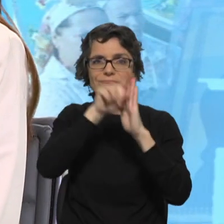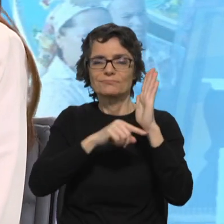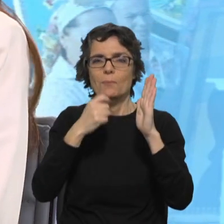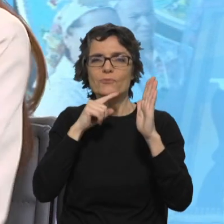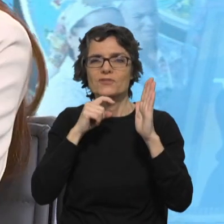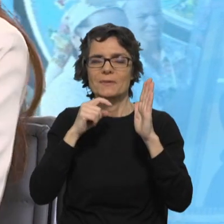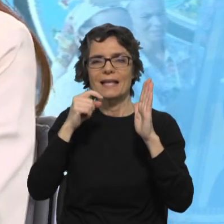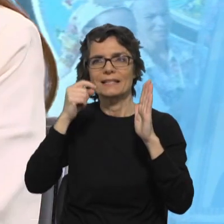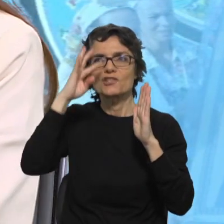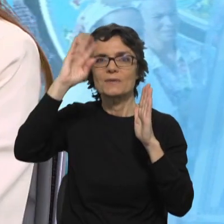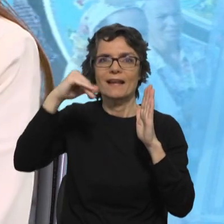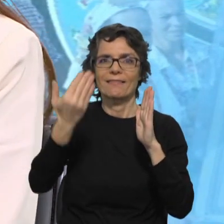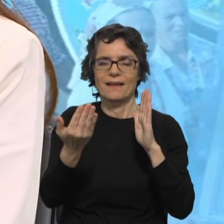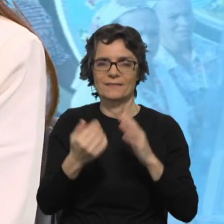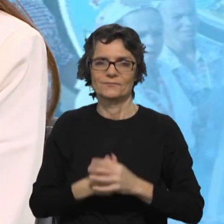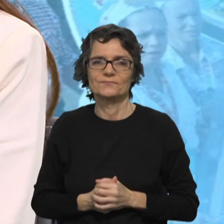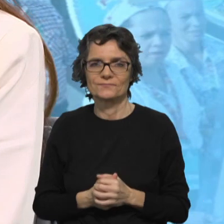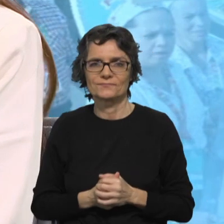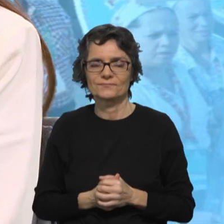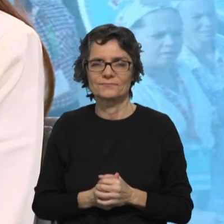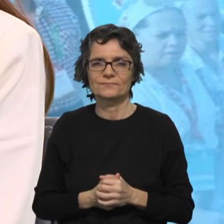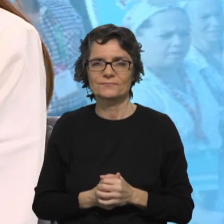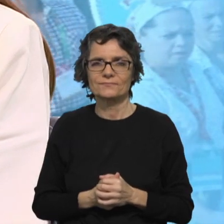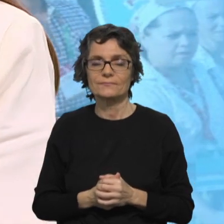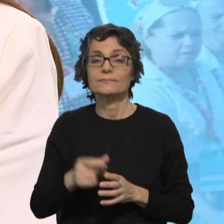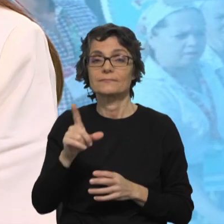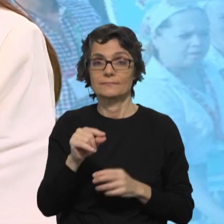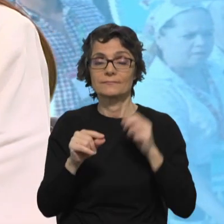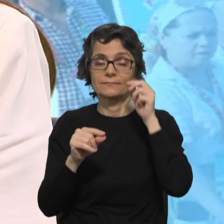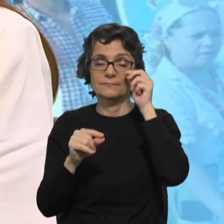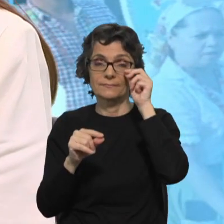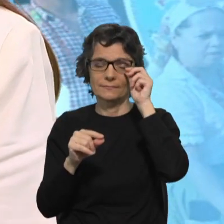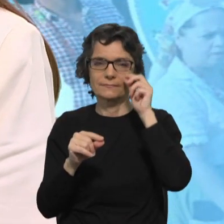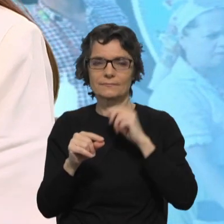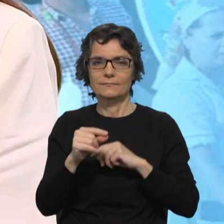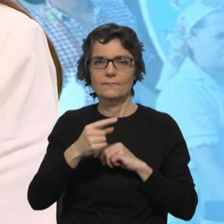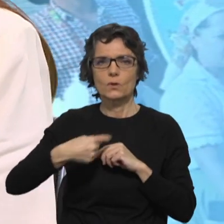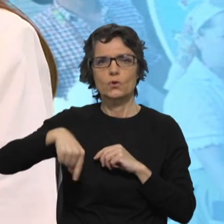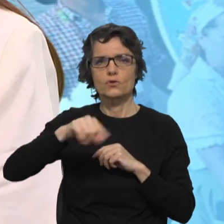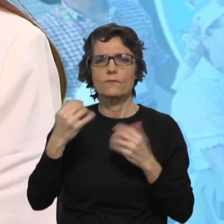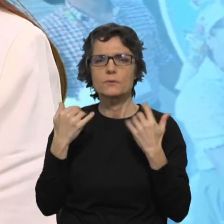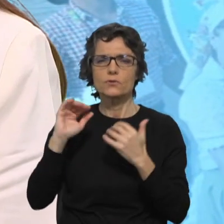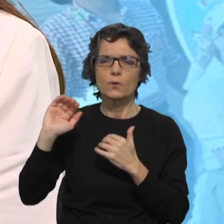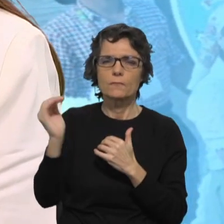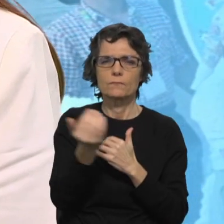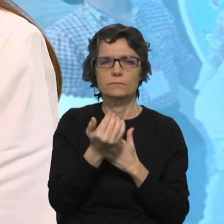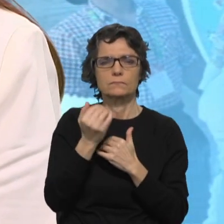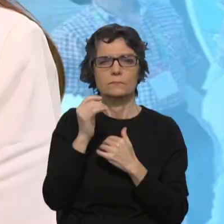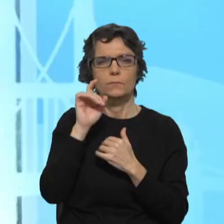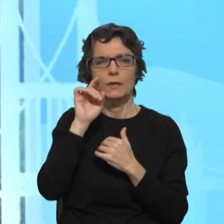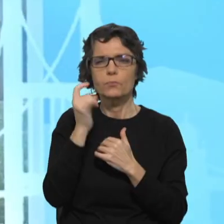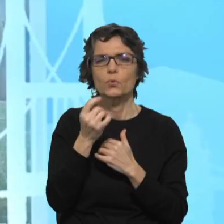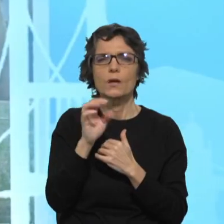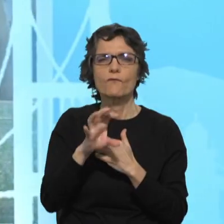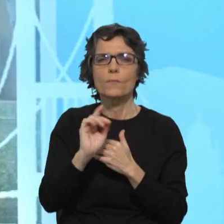ideias. E em relação também a isto que falávamos de como procurar informação, os debates que são curtos,